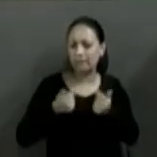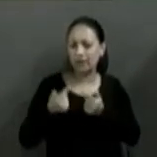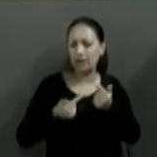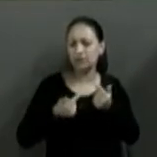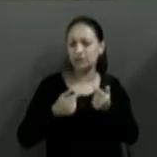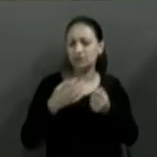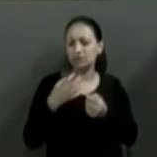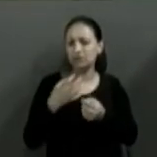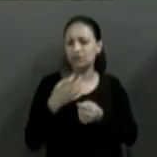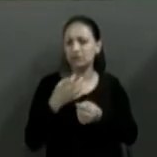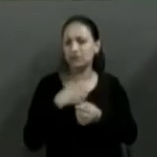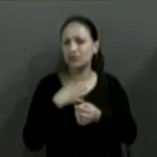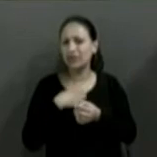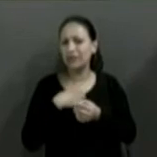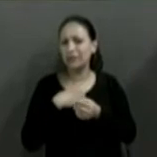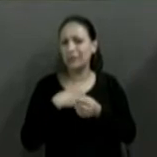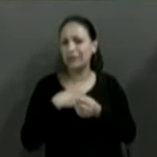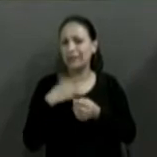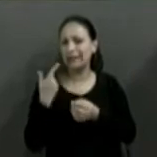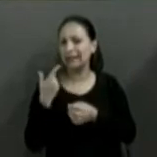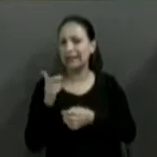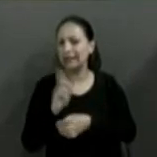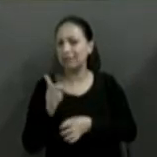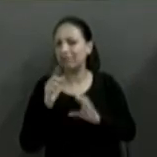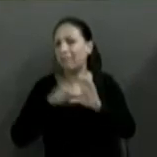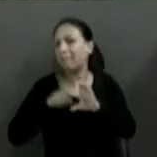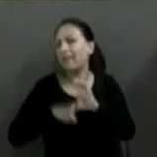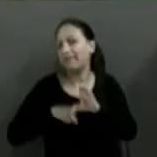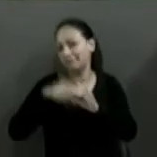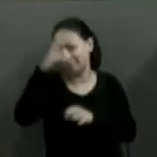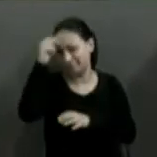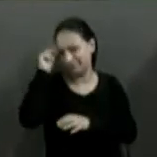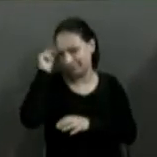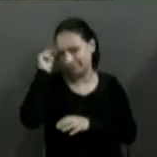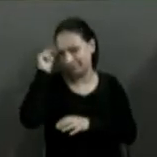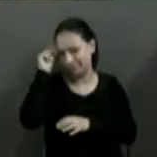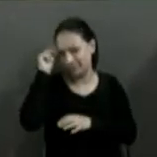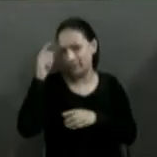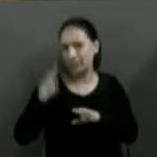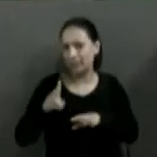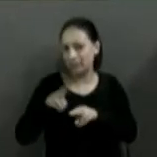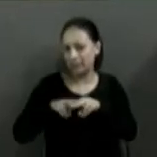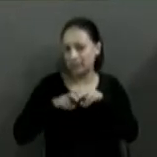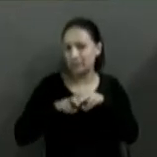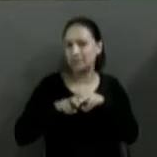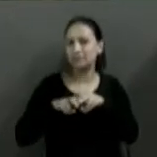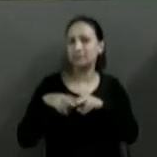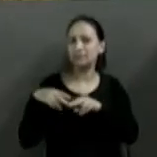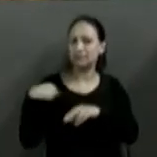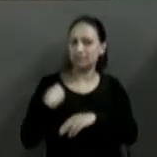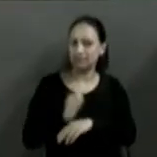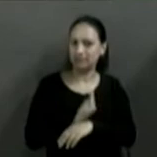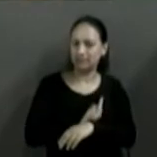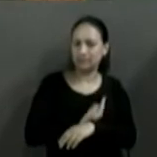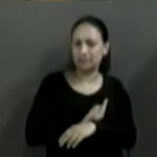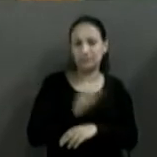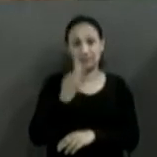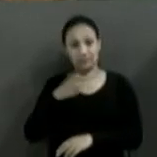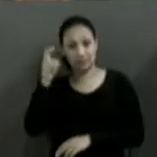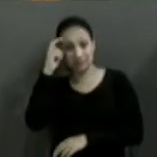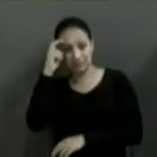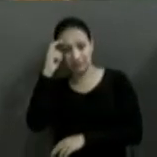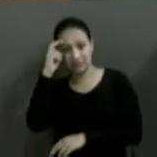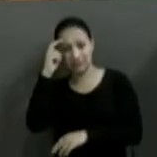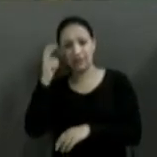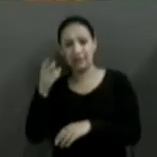forma independente da prefeitura até. Por isso que a gente pretende envolver a Fundação Cultural de Campo Bom, no sentido de coletar